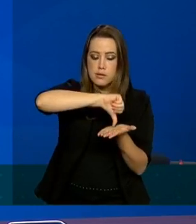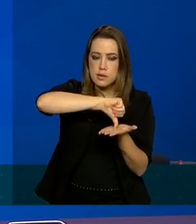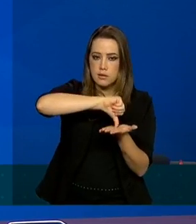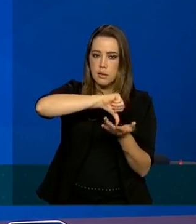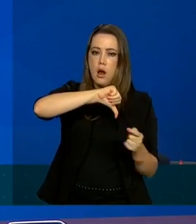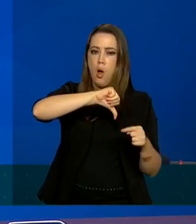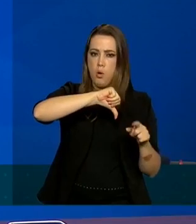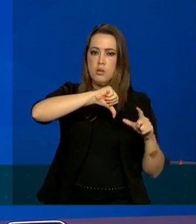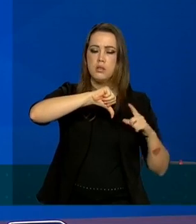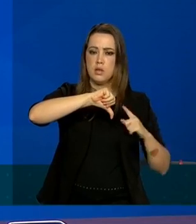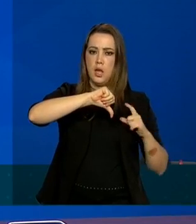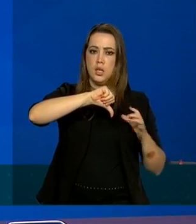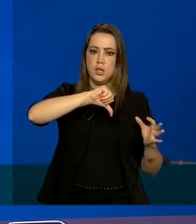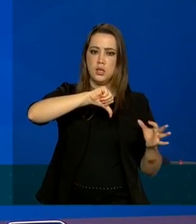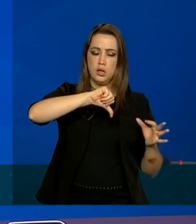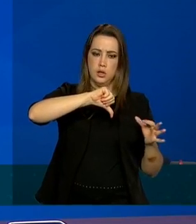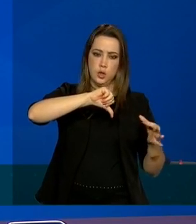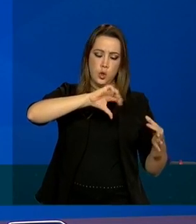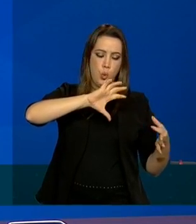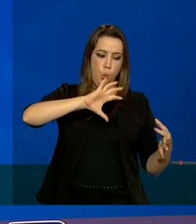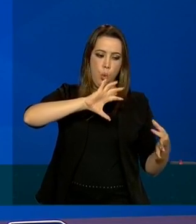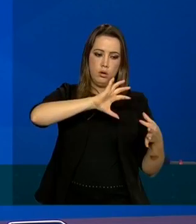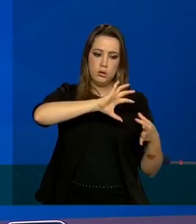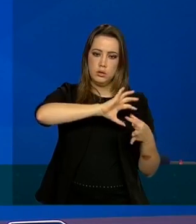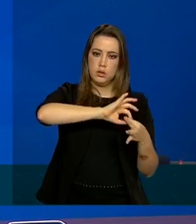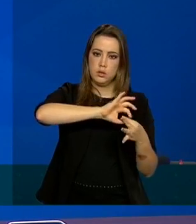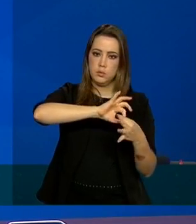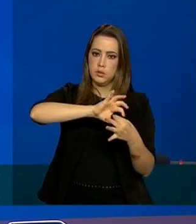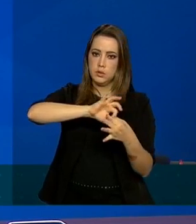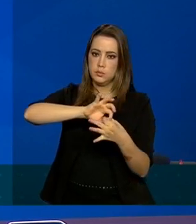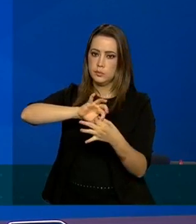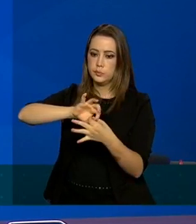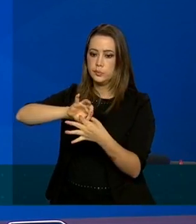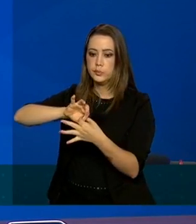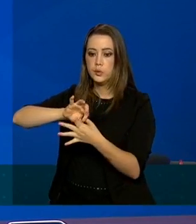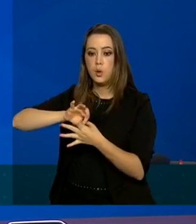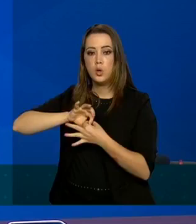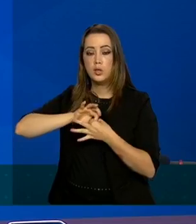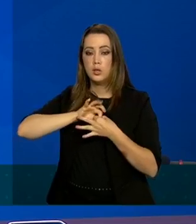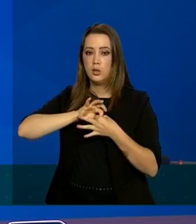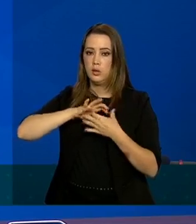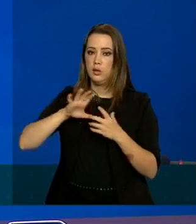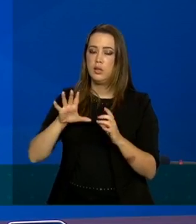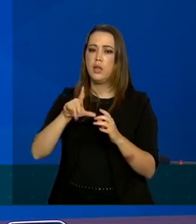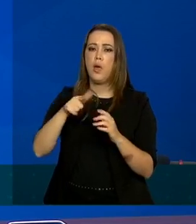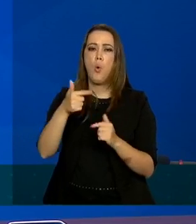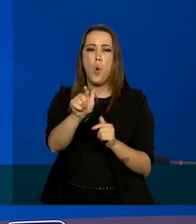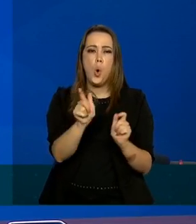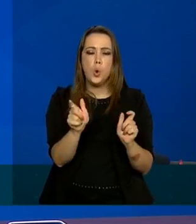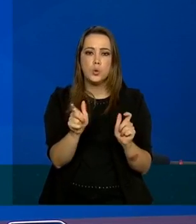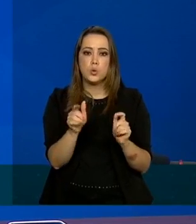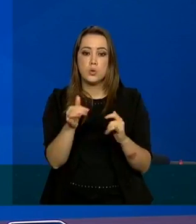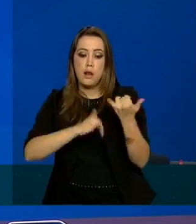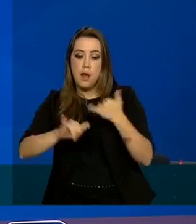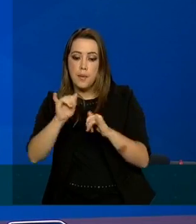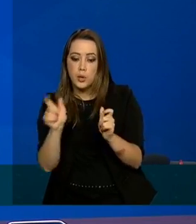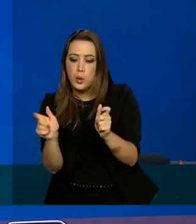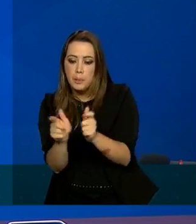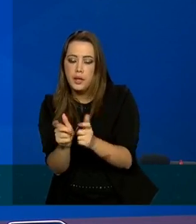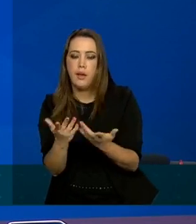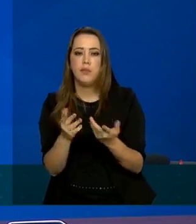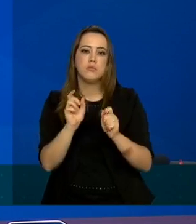própria rede de apoio que a gente chama isso de laboratórios colaboradores que são laboratórios que podem ser de